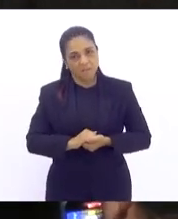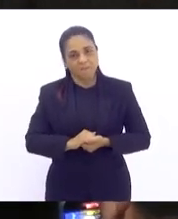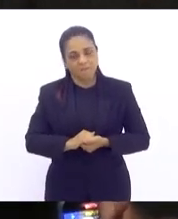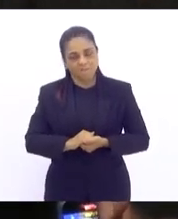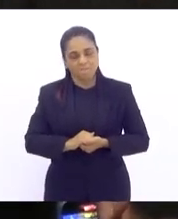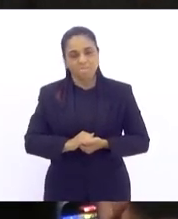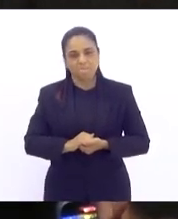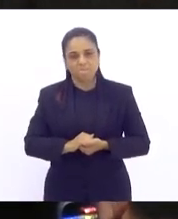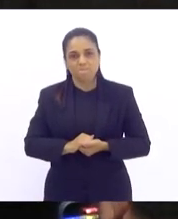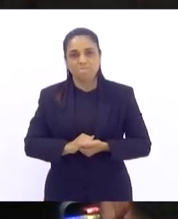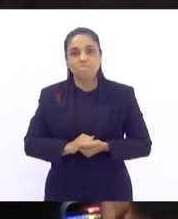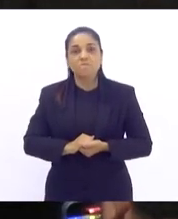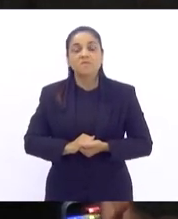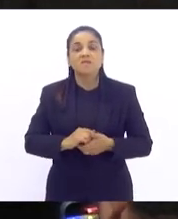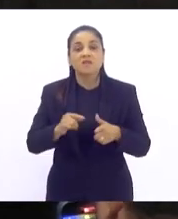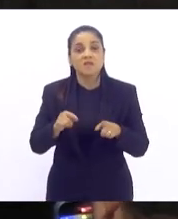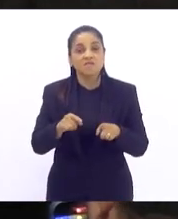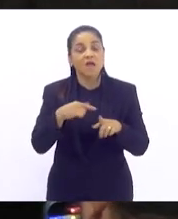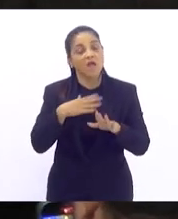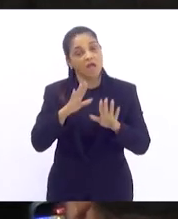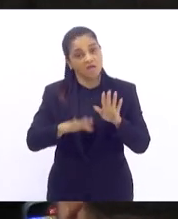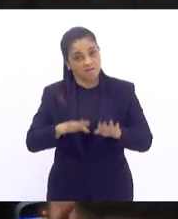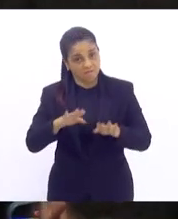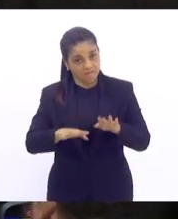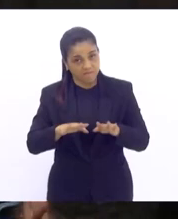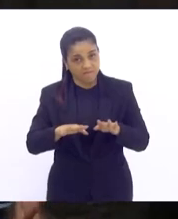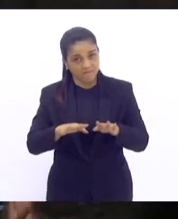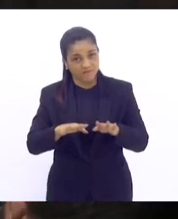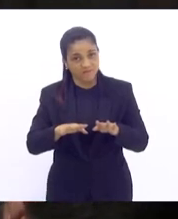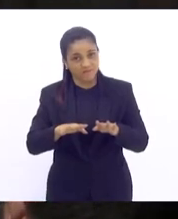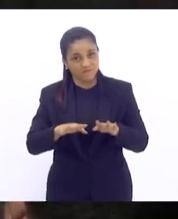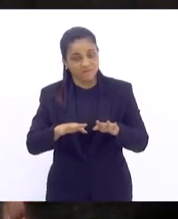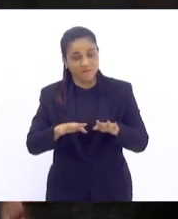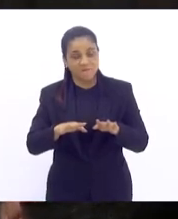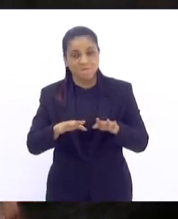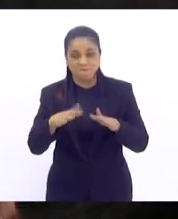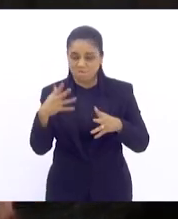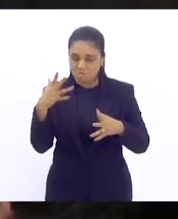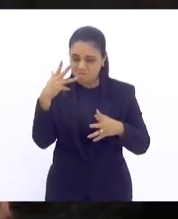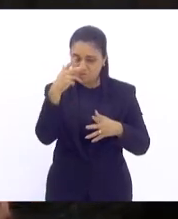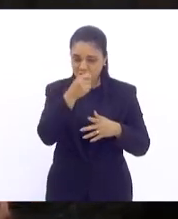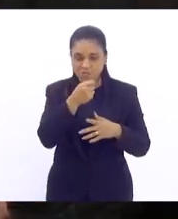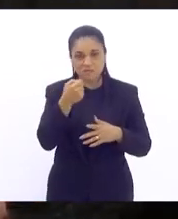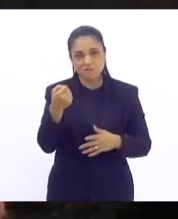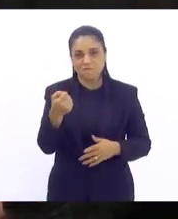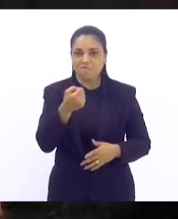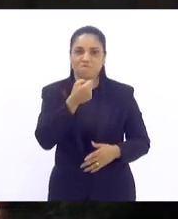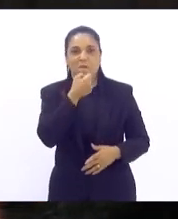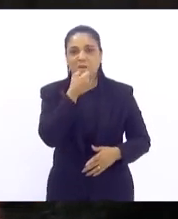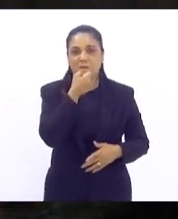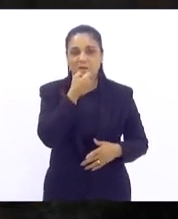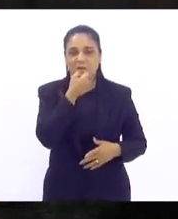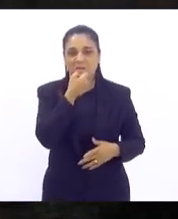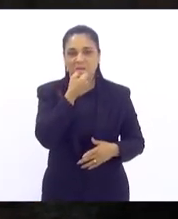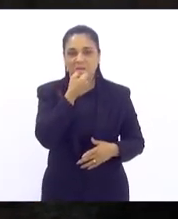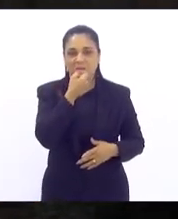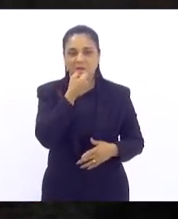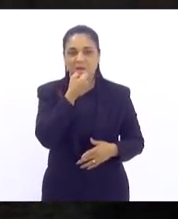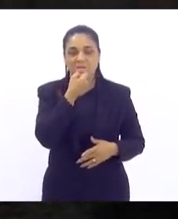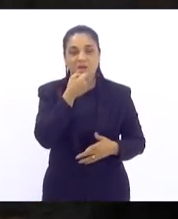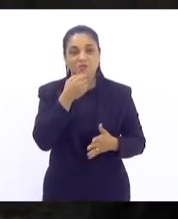ainda que venha embalado numa forma jornalística mas no seu conteúdo